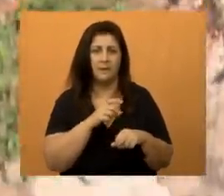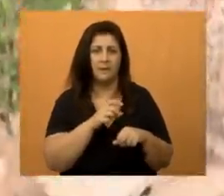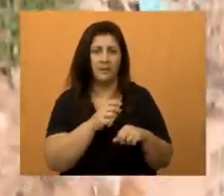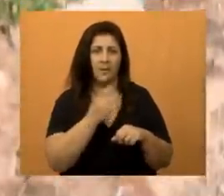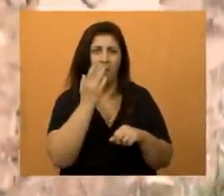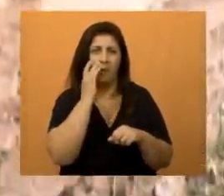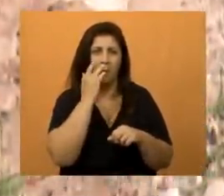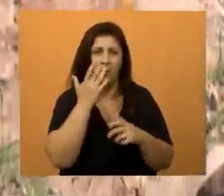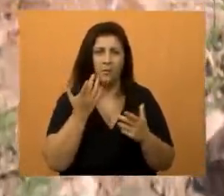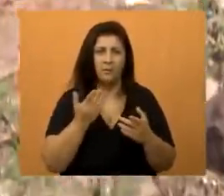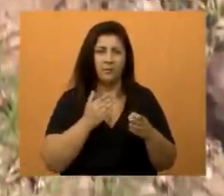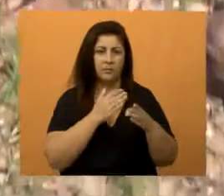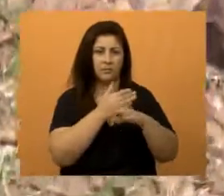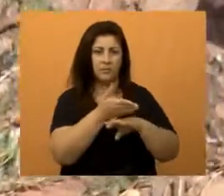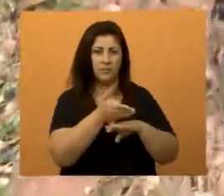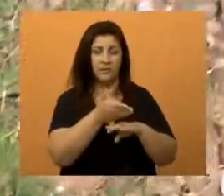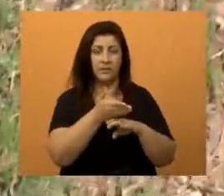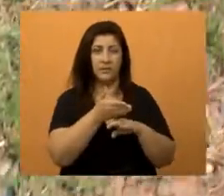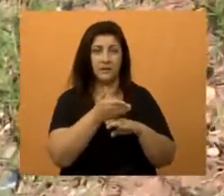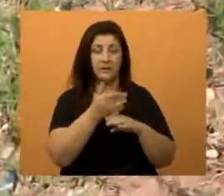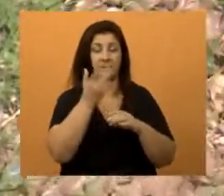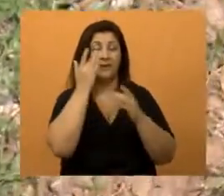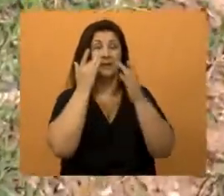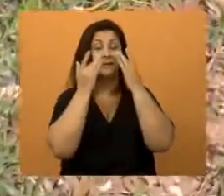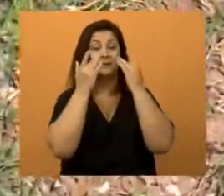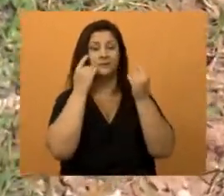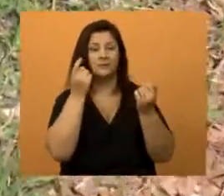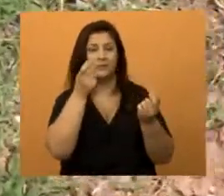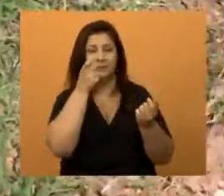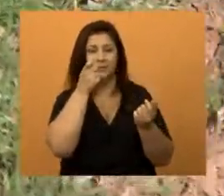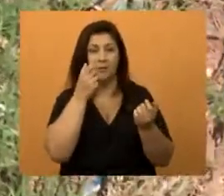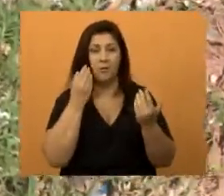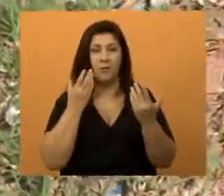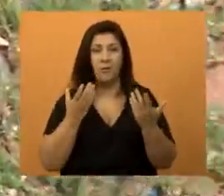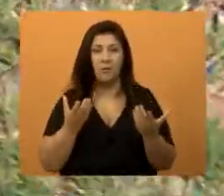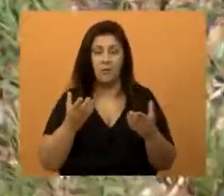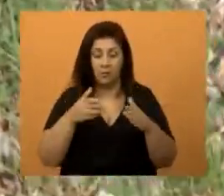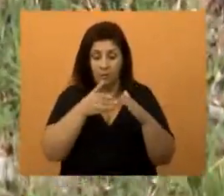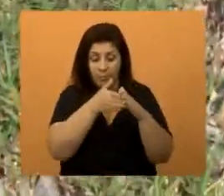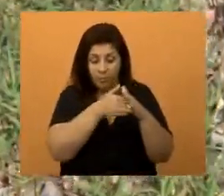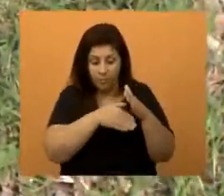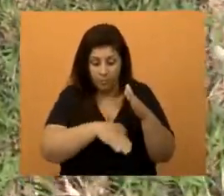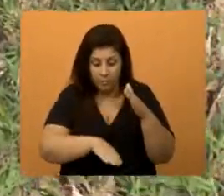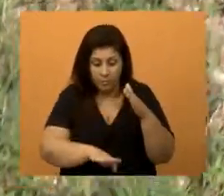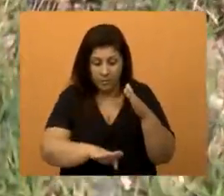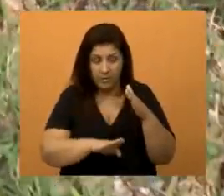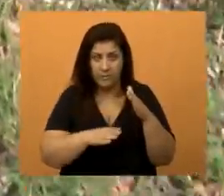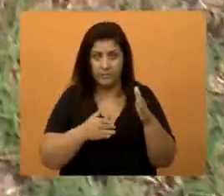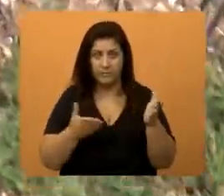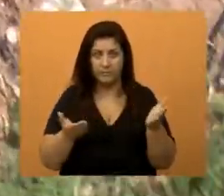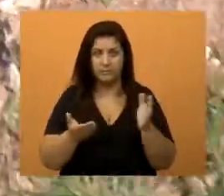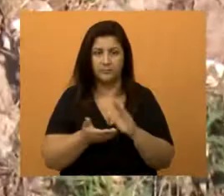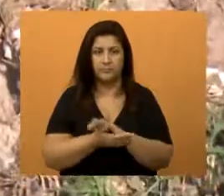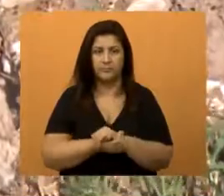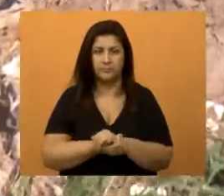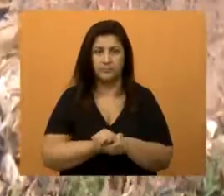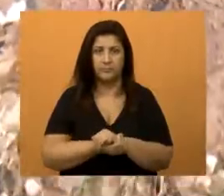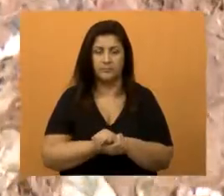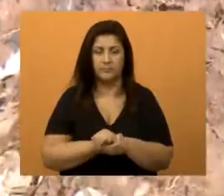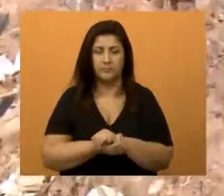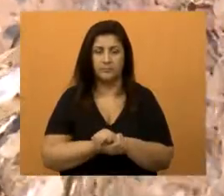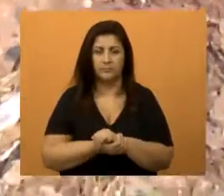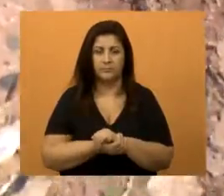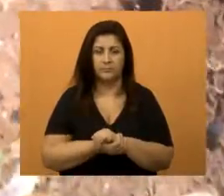entra aqueles artistas lá, os atores, para tirar as esmeraldas. Olha o tamanho do buraco que existe aqui no Jardim Paraíso.